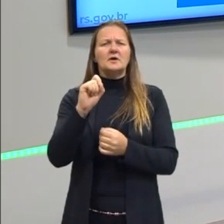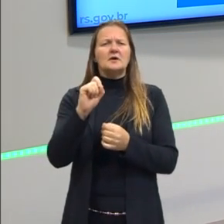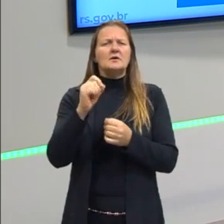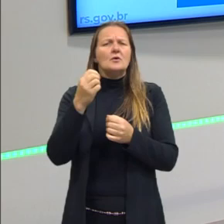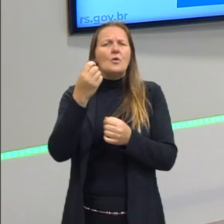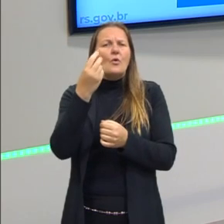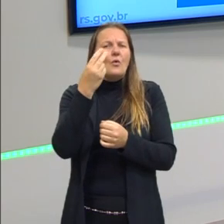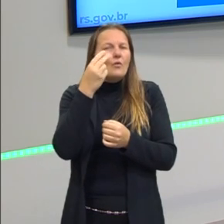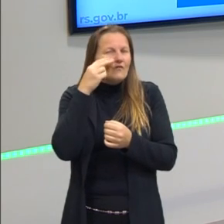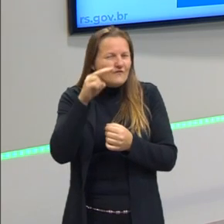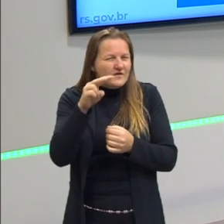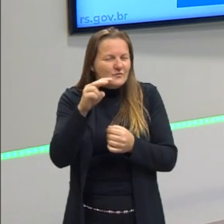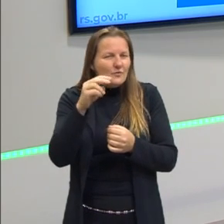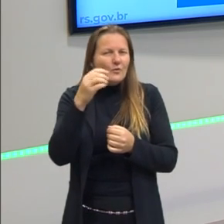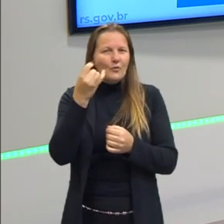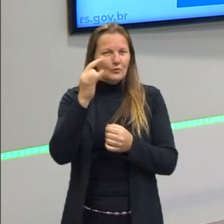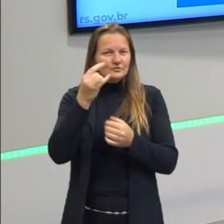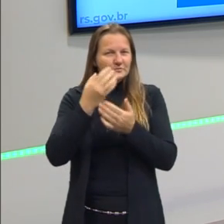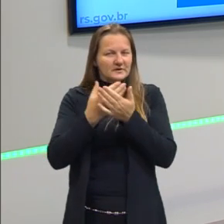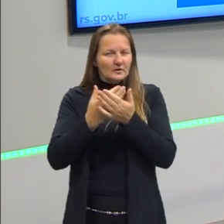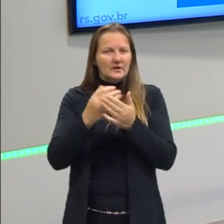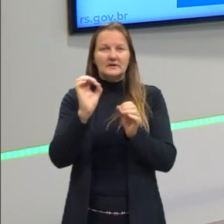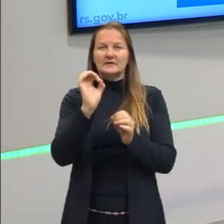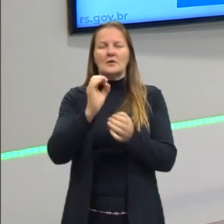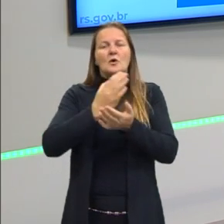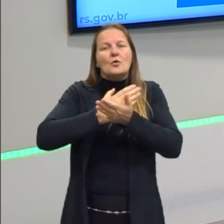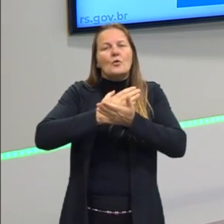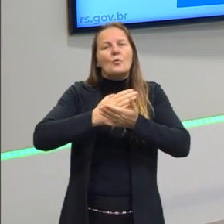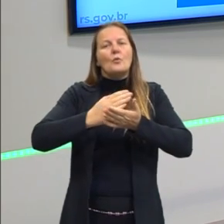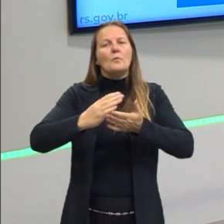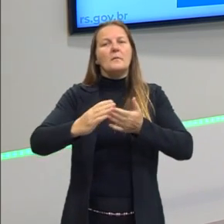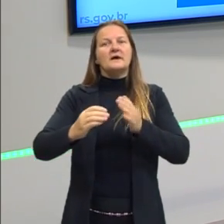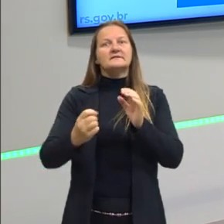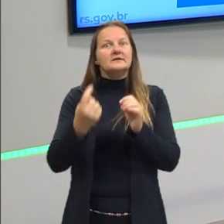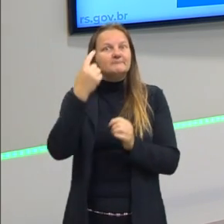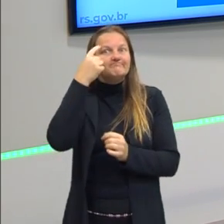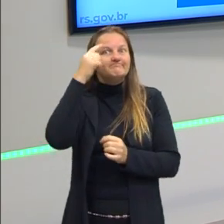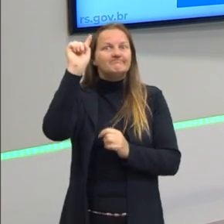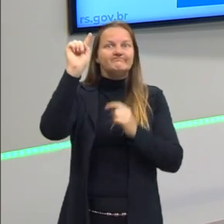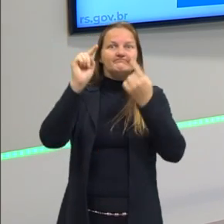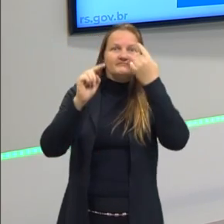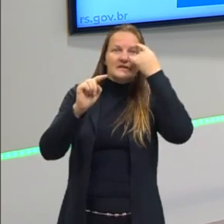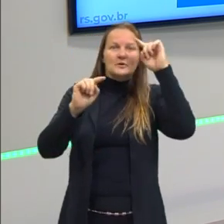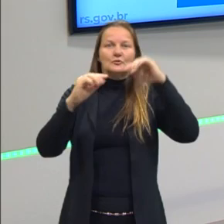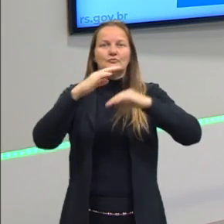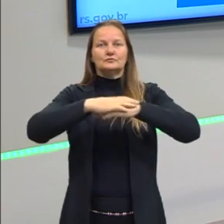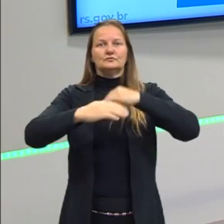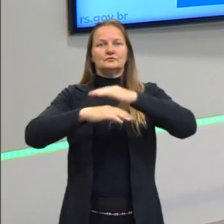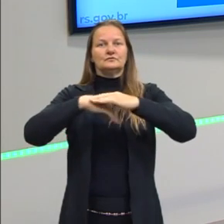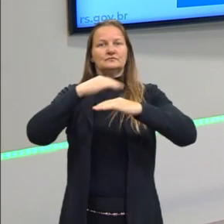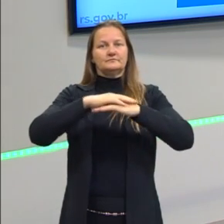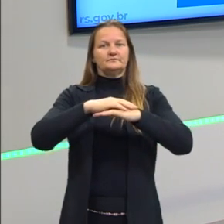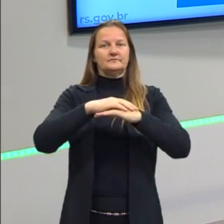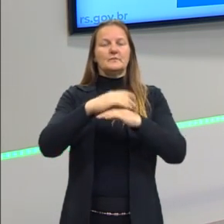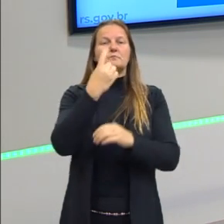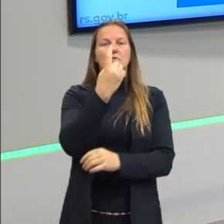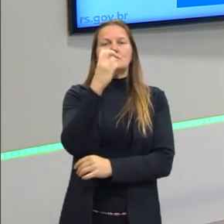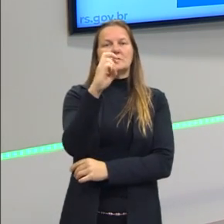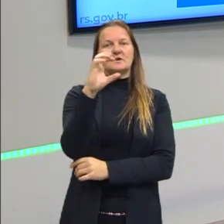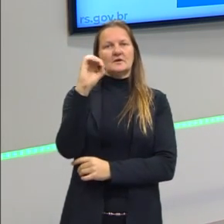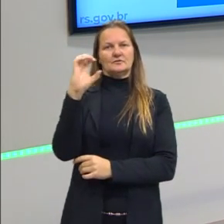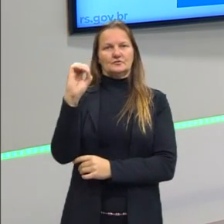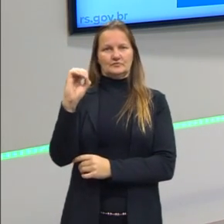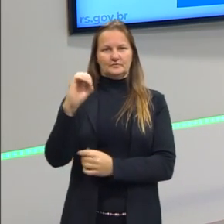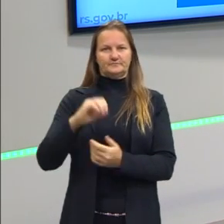últimas aulas sabe que não. O Brasil, ele começa a ser inventado, construído, fundado em 1500.